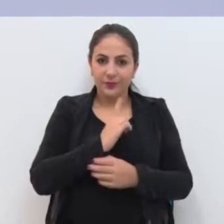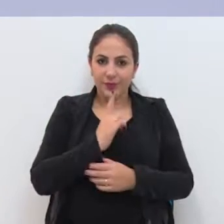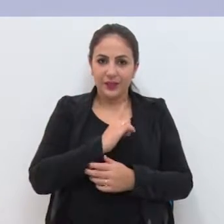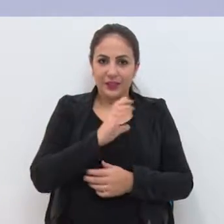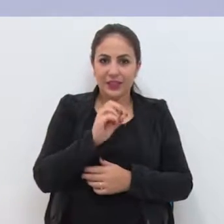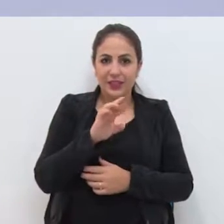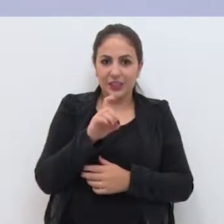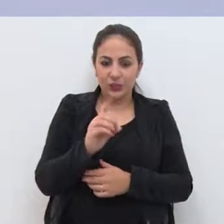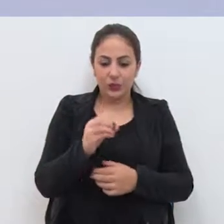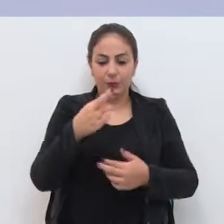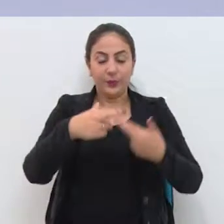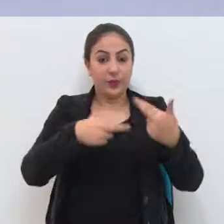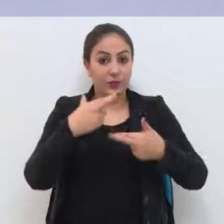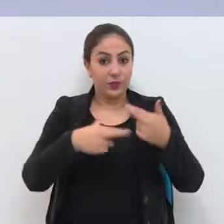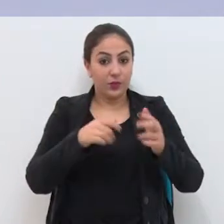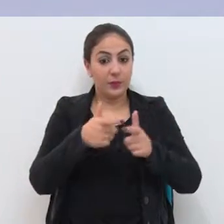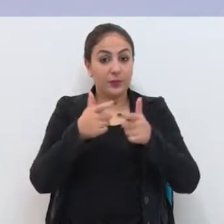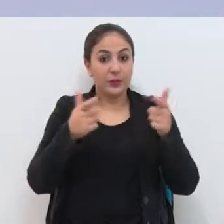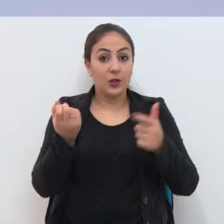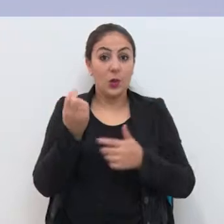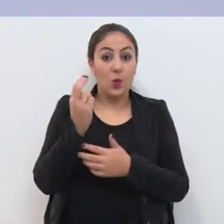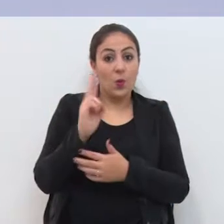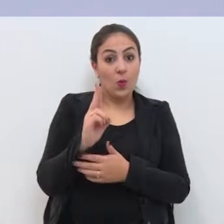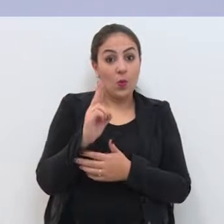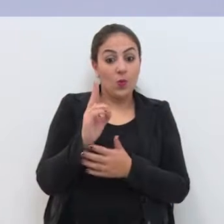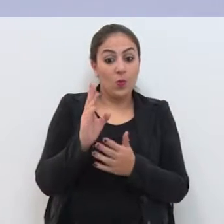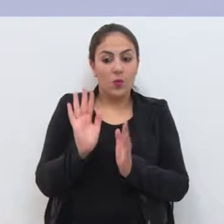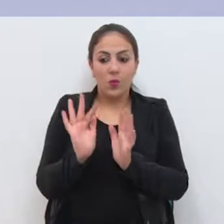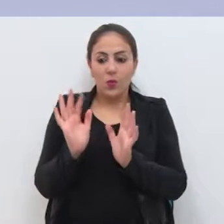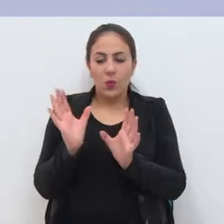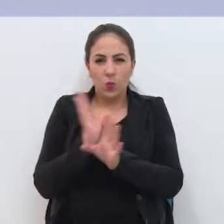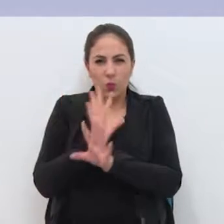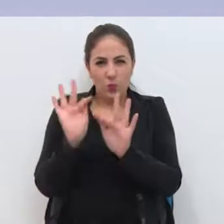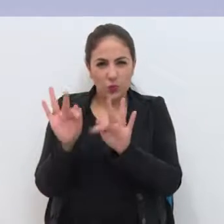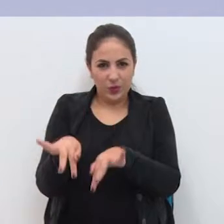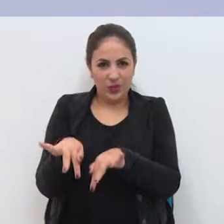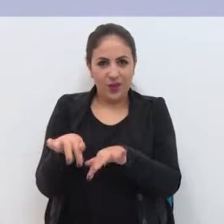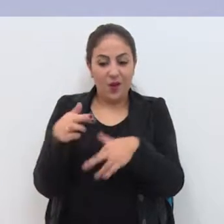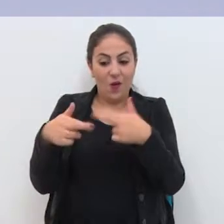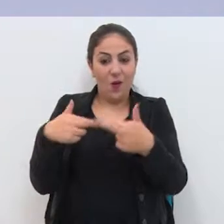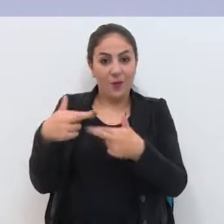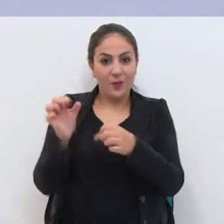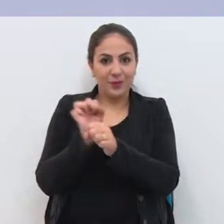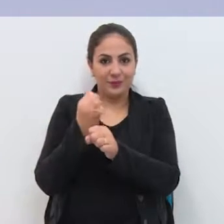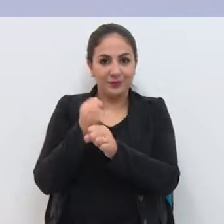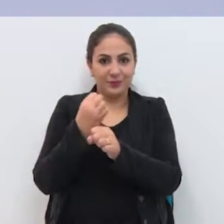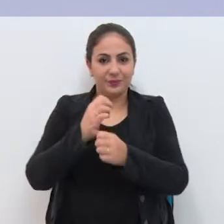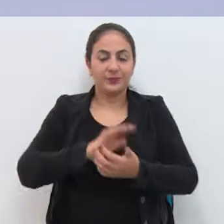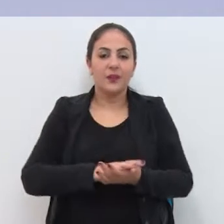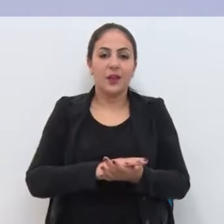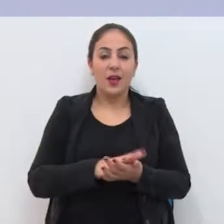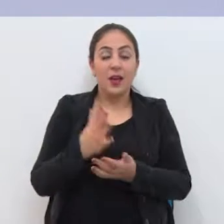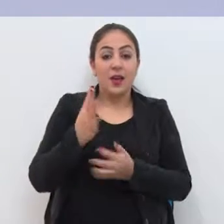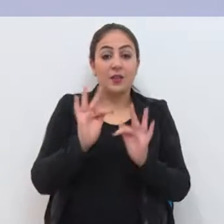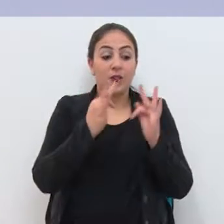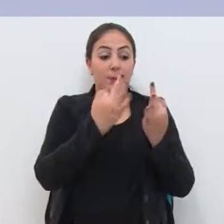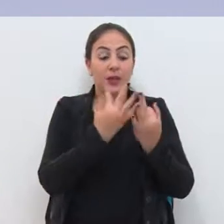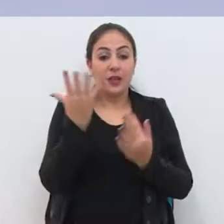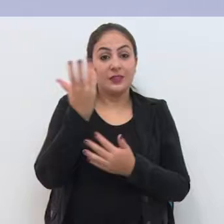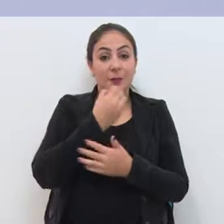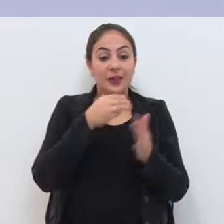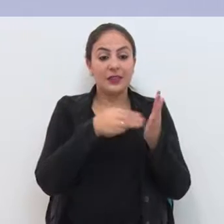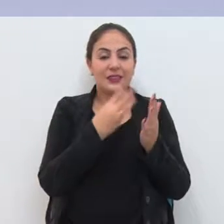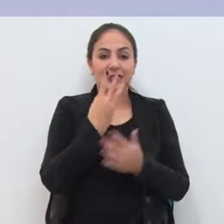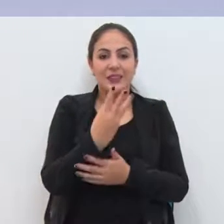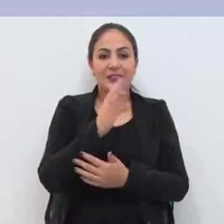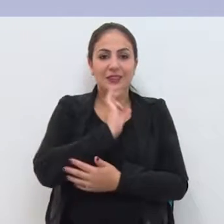crédito para reformas, ampliação ou conclusão de obras e é destinado às famílias que recebem até três salários